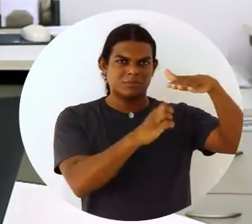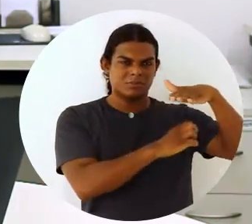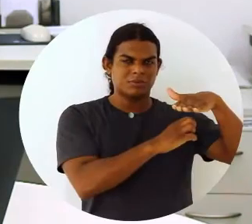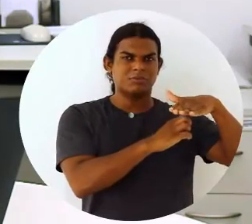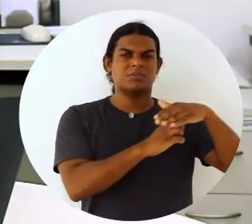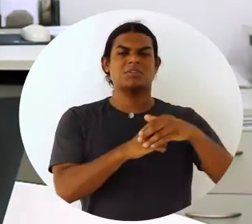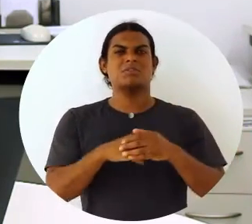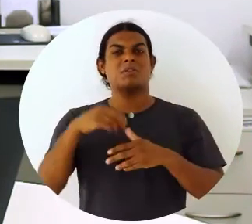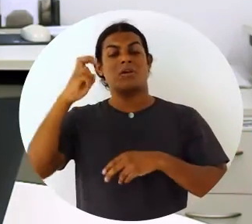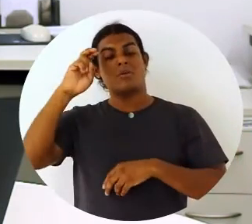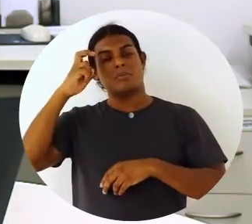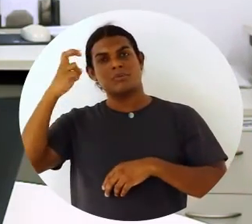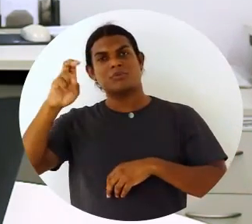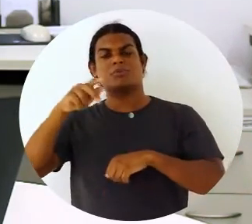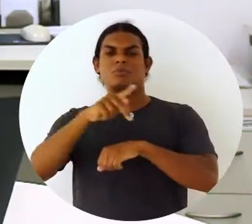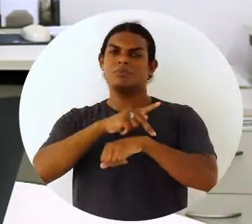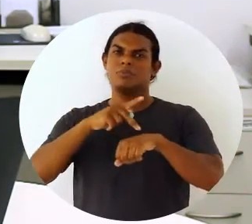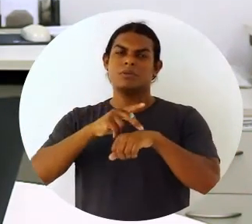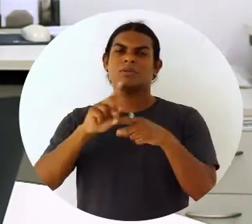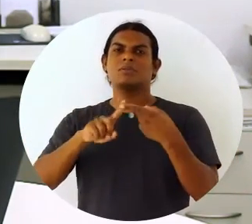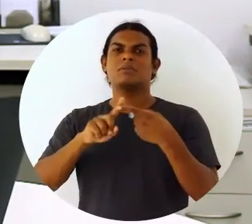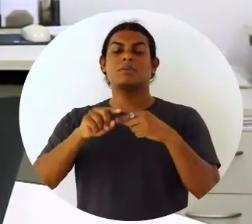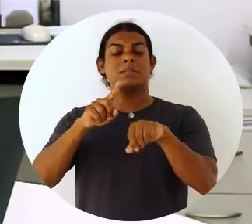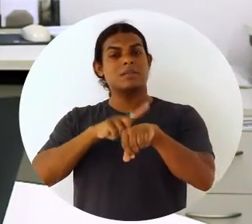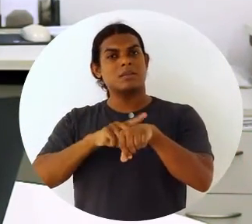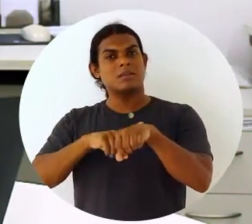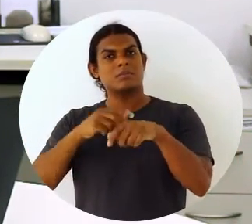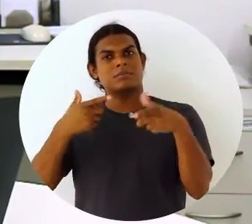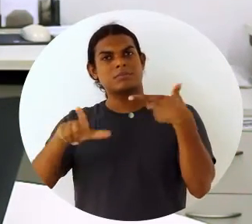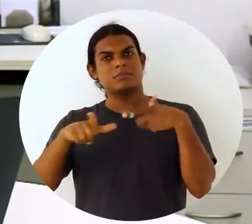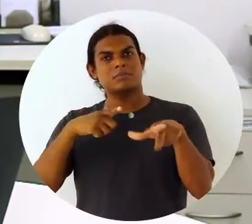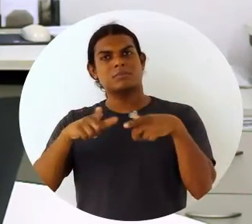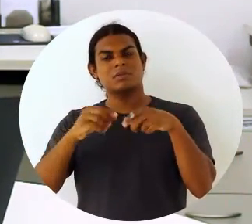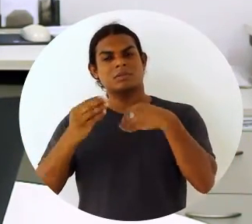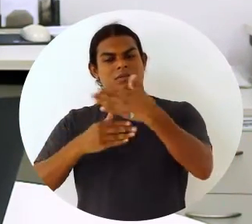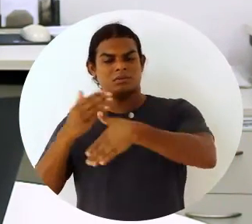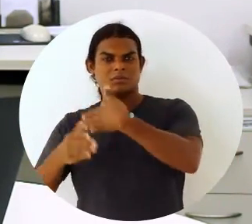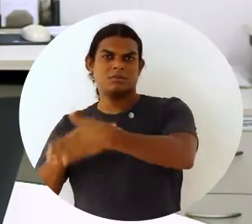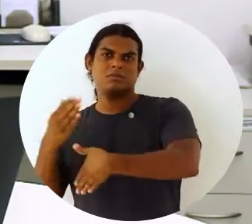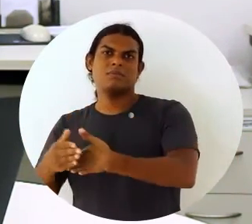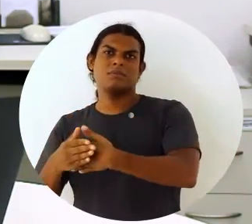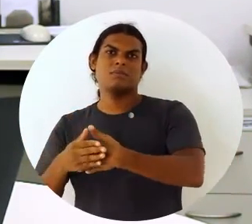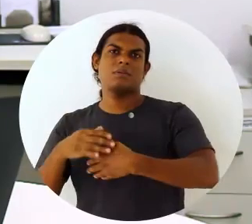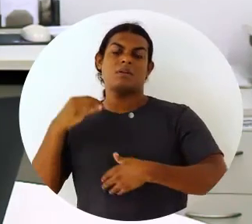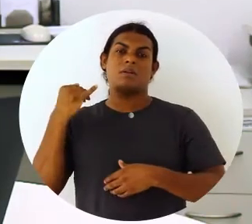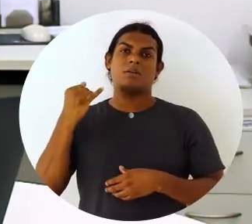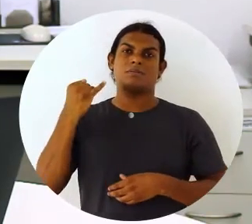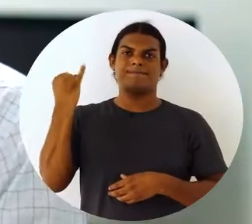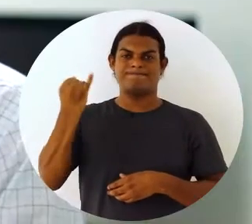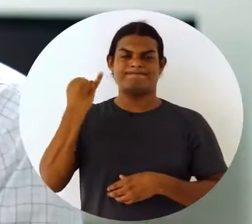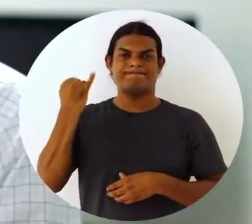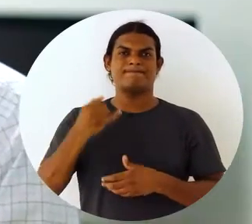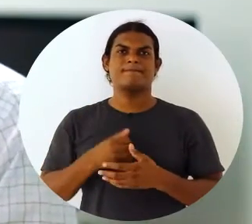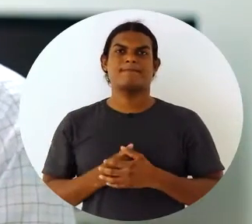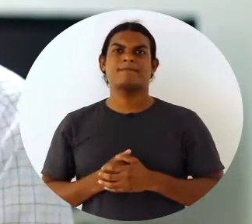país e por tipo de trabalho que está sendo desenvolvido. É importante botar isso em mente.